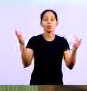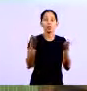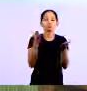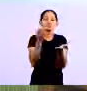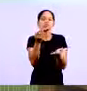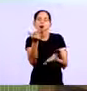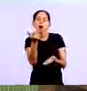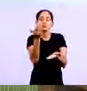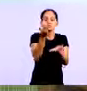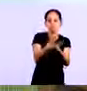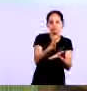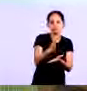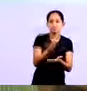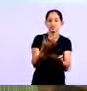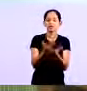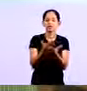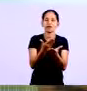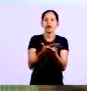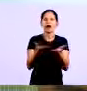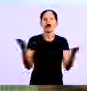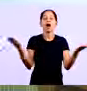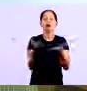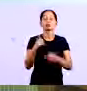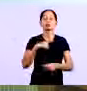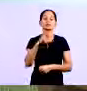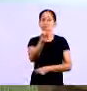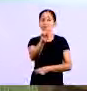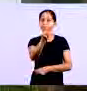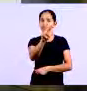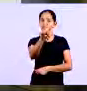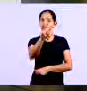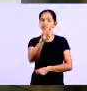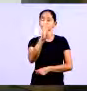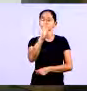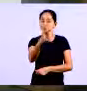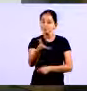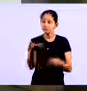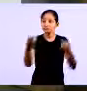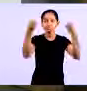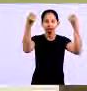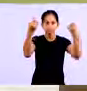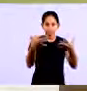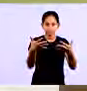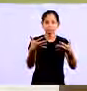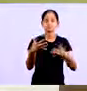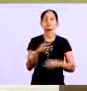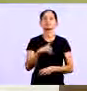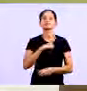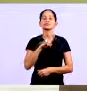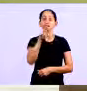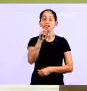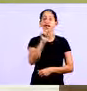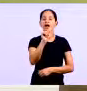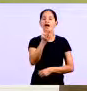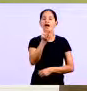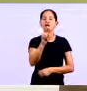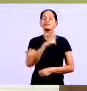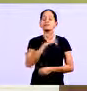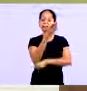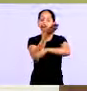aula Lembrando que essa semana Tem no Ava Né professor Exatamente Nós estamos com uma atividade Onde os alunos